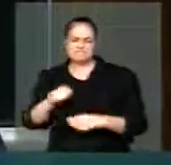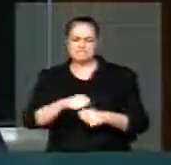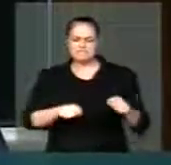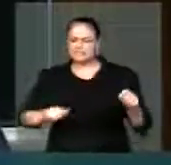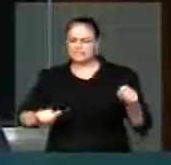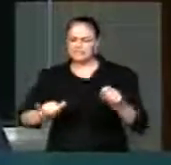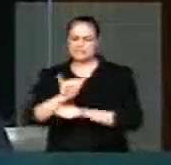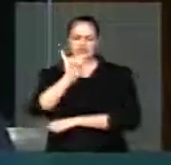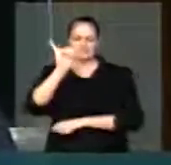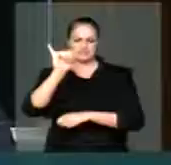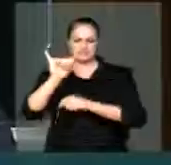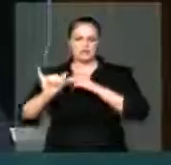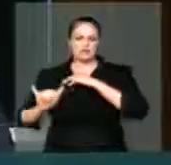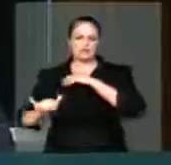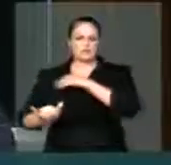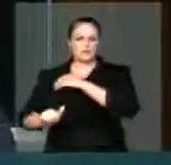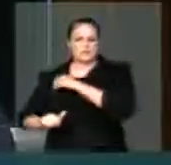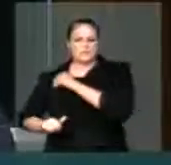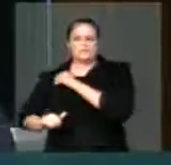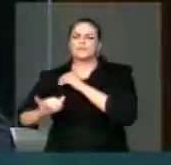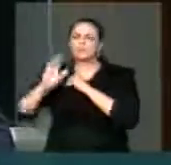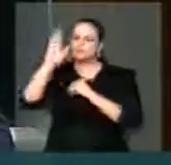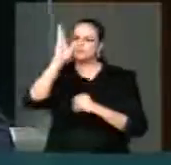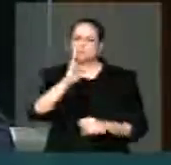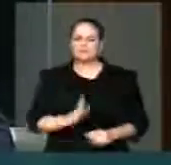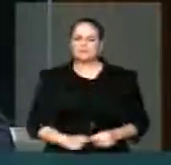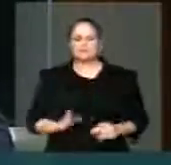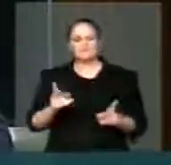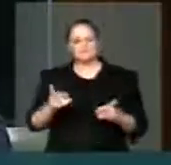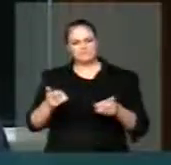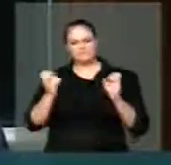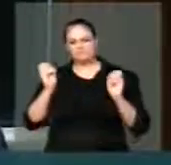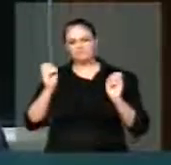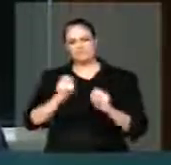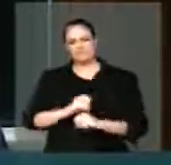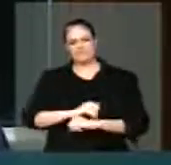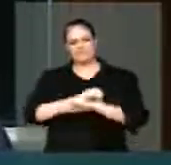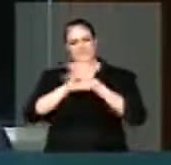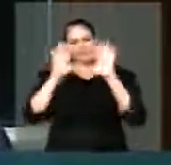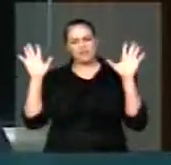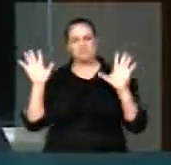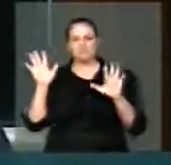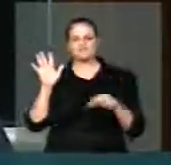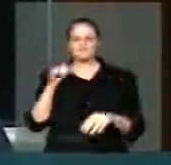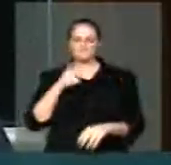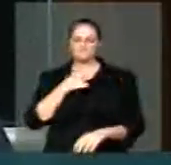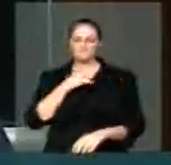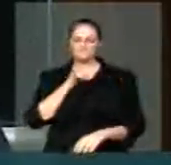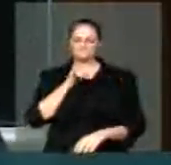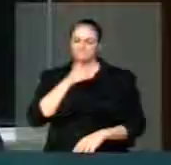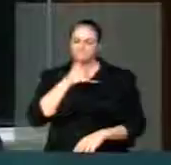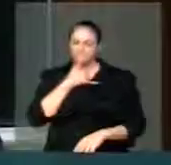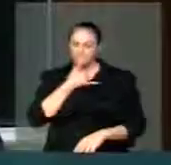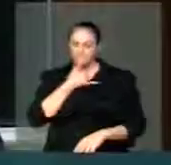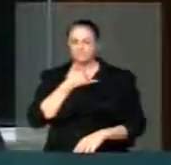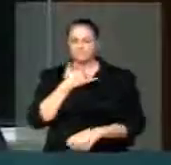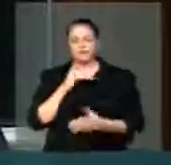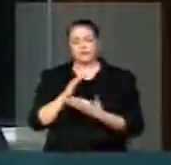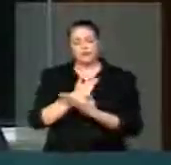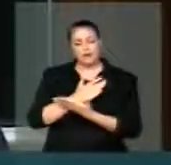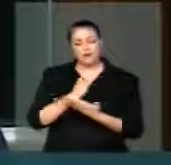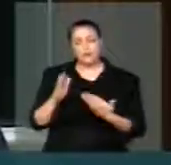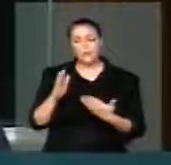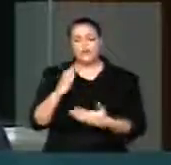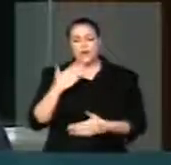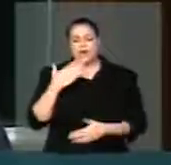notório para todos deste Brasil. Lamentamos por aqueles que até deram seu voto favorável